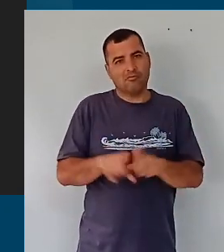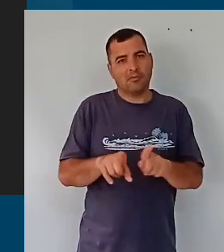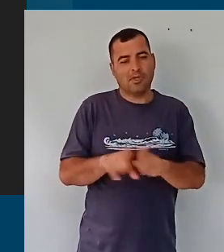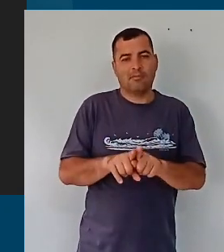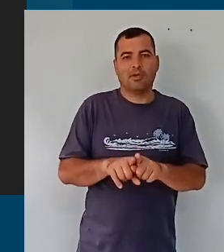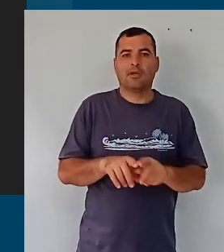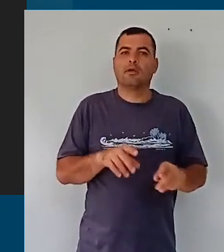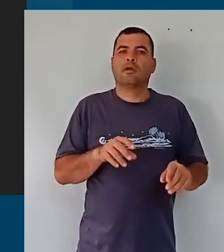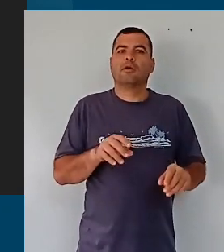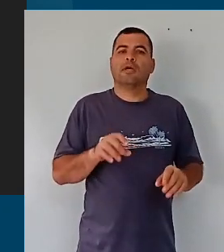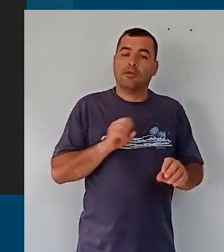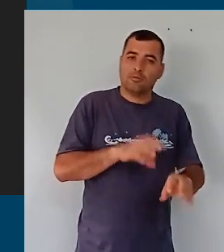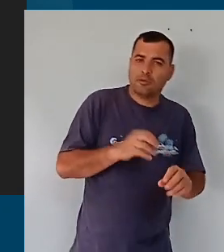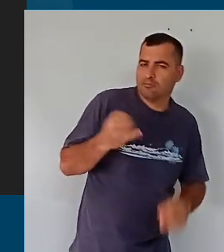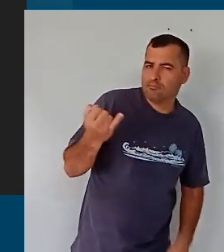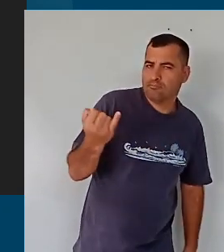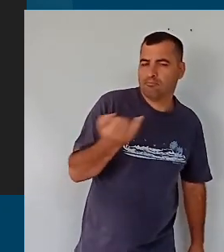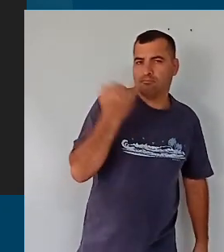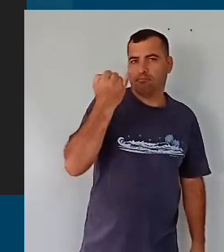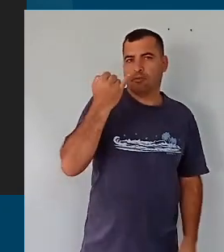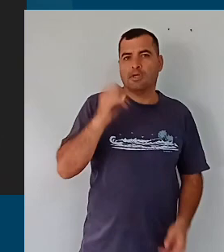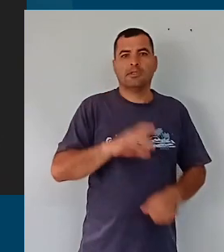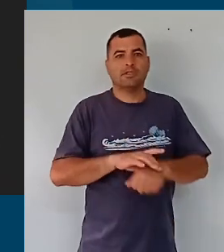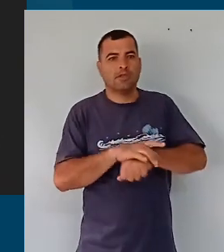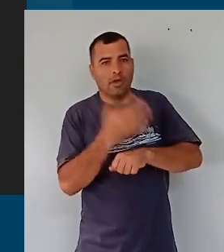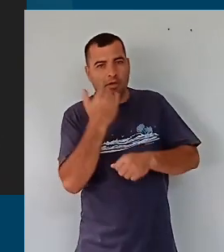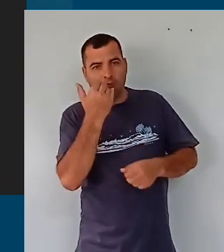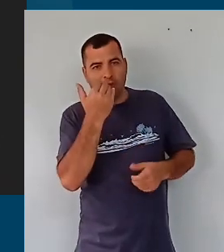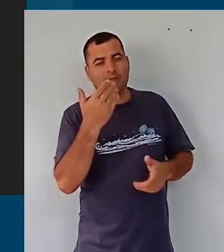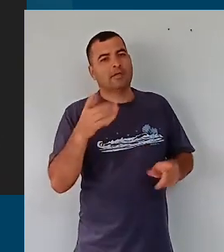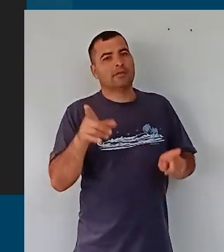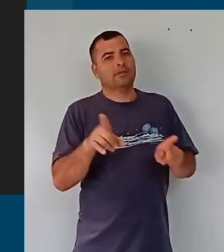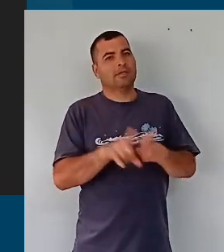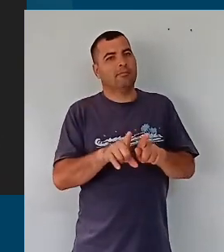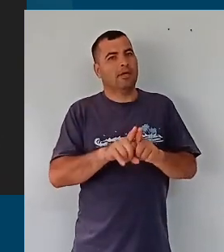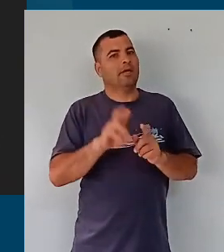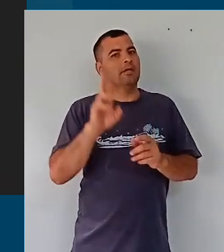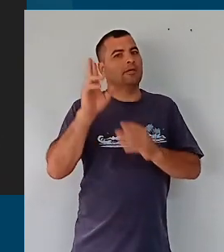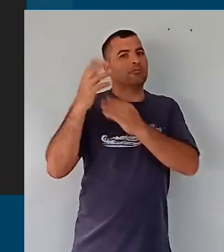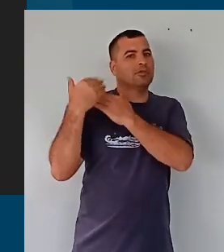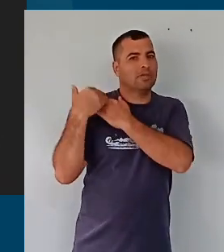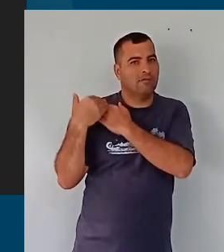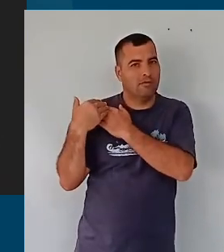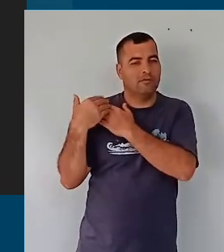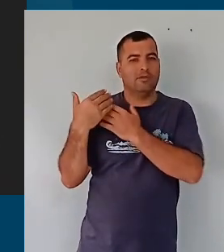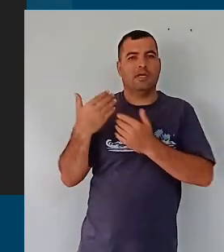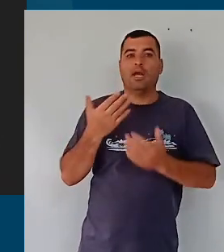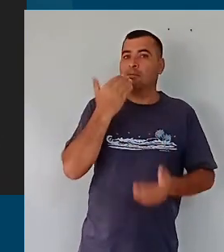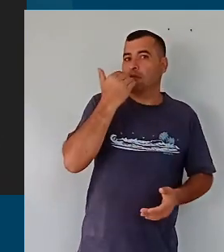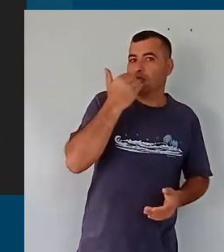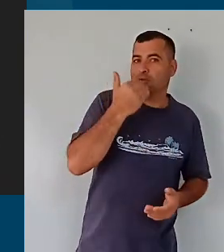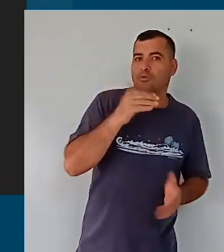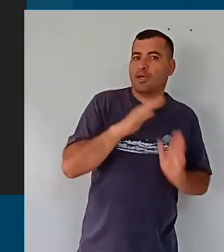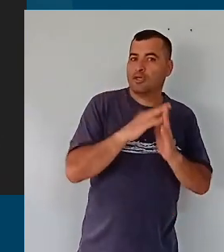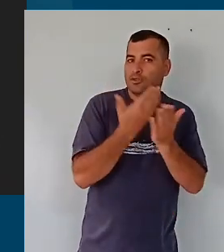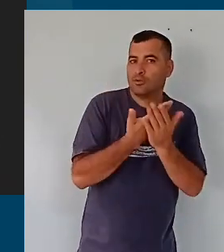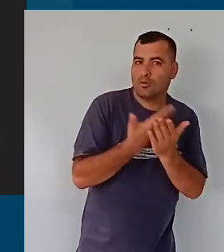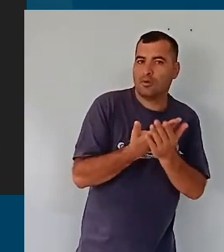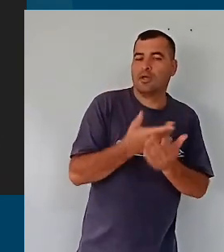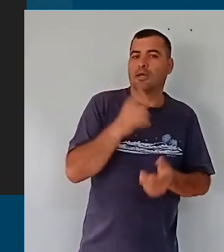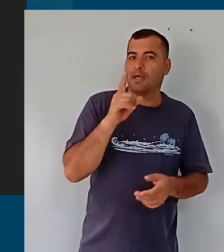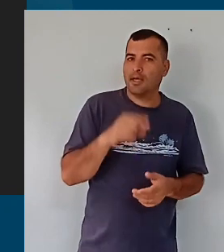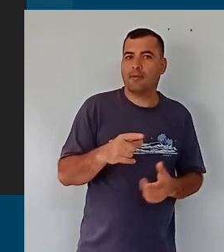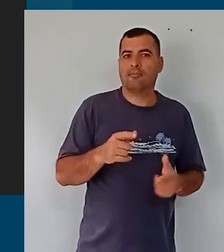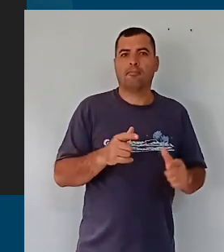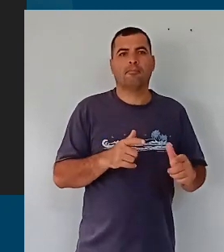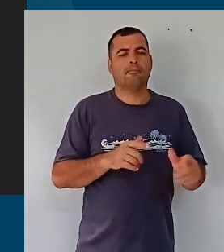educação, até porque a segurança alimentar, ela é responsável, melhor, a alimentação escolar é o